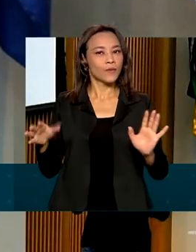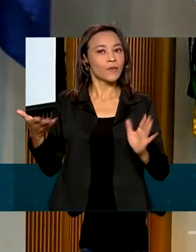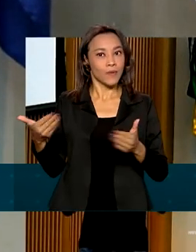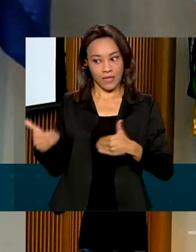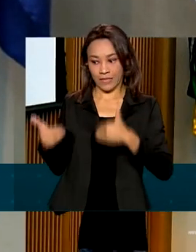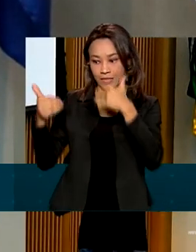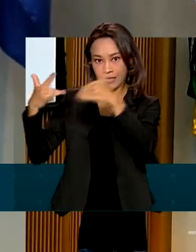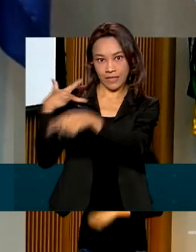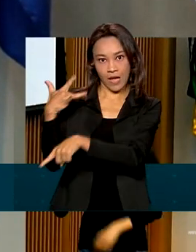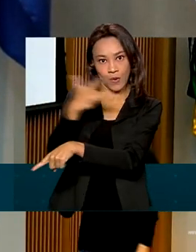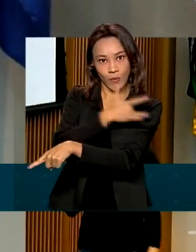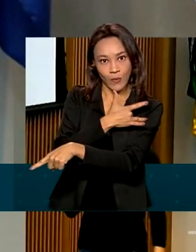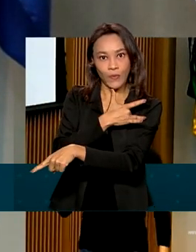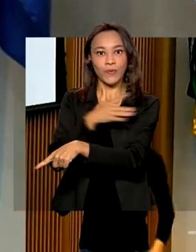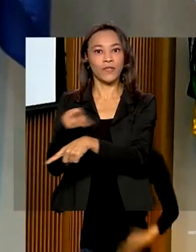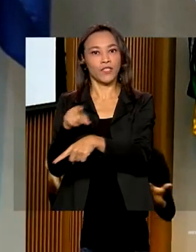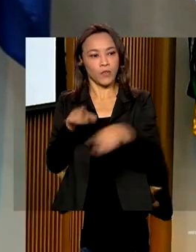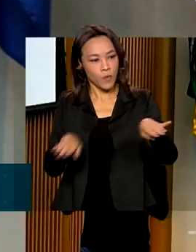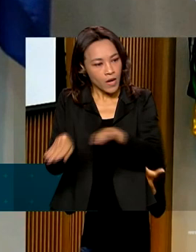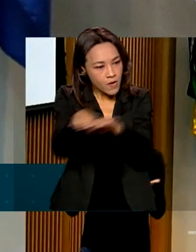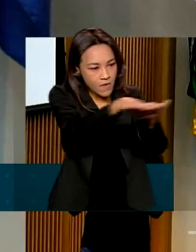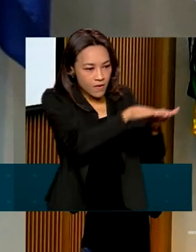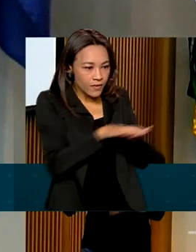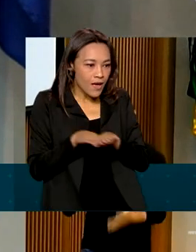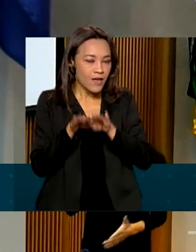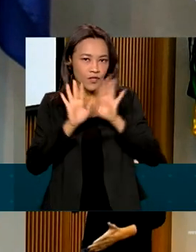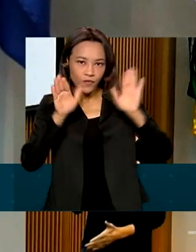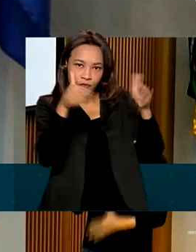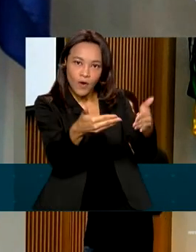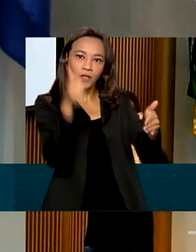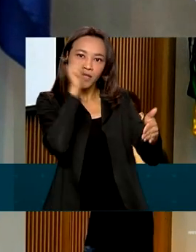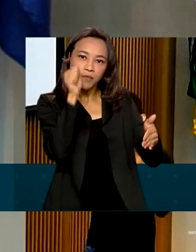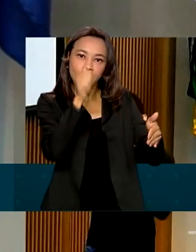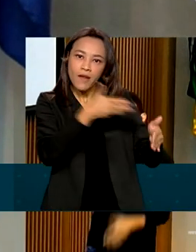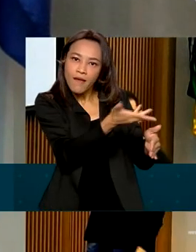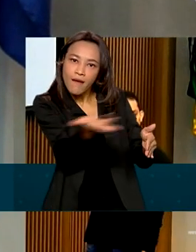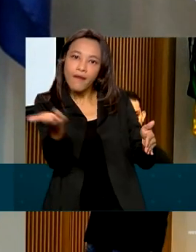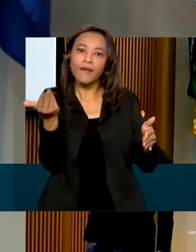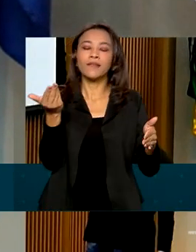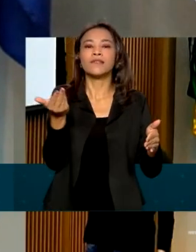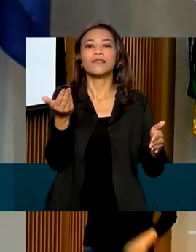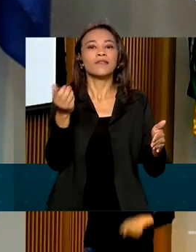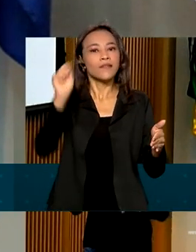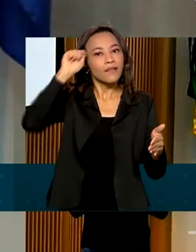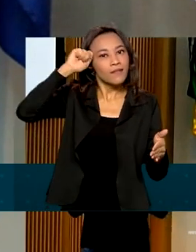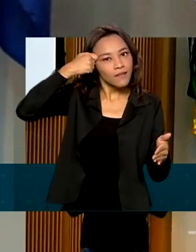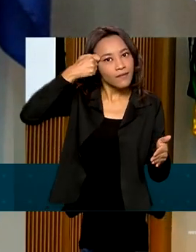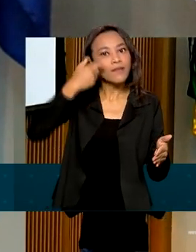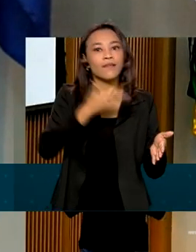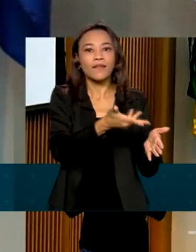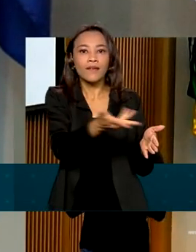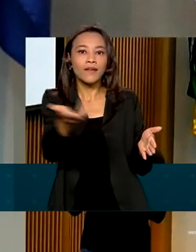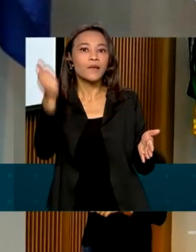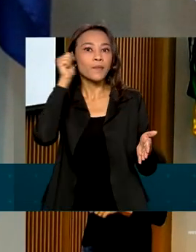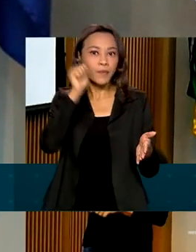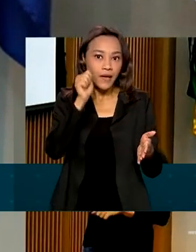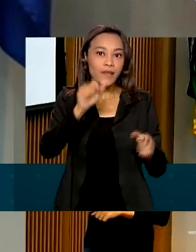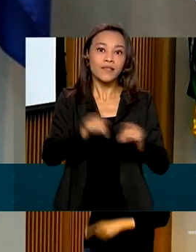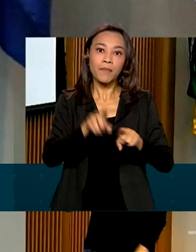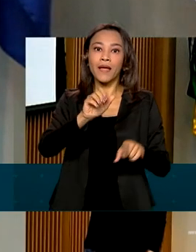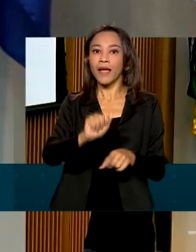para trabalhar a promoção da equidade de saúde voltada para mulheres negras, mulheres albinas